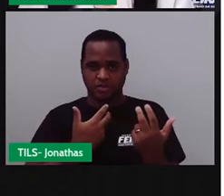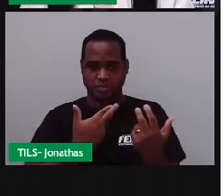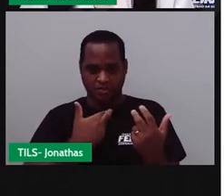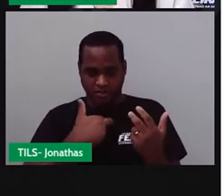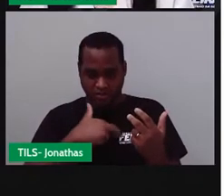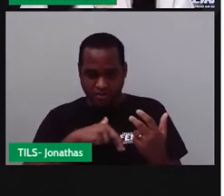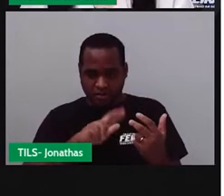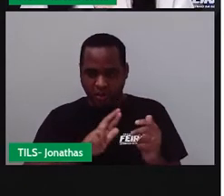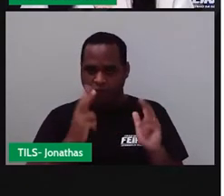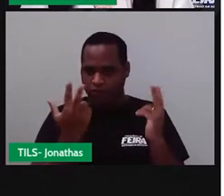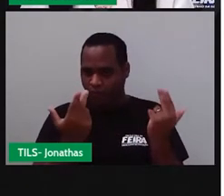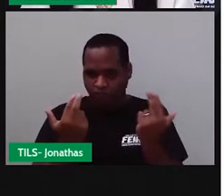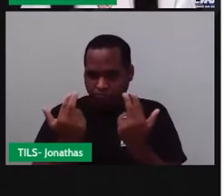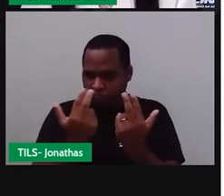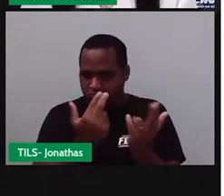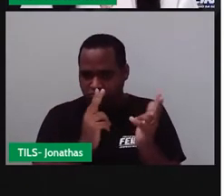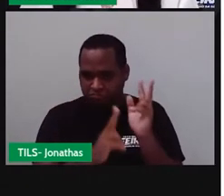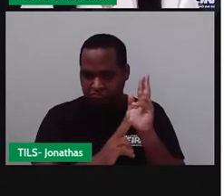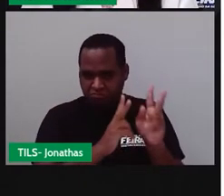religião?